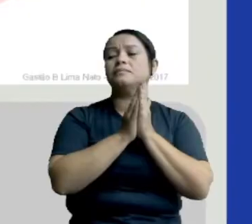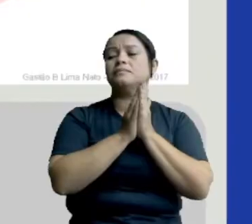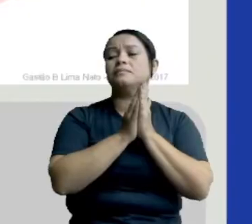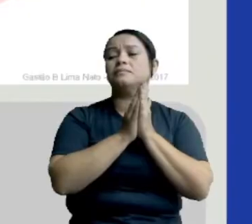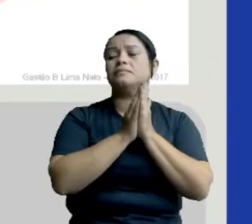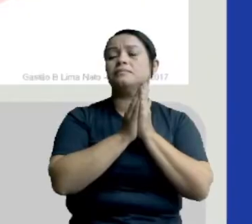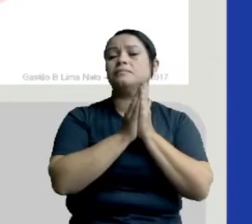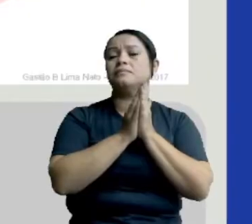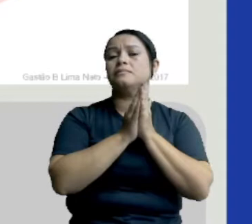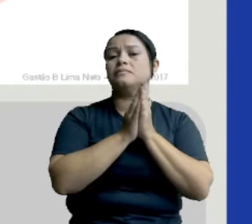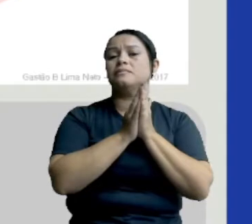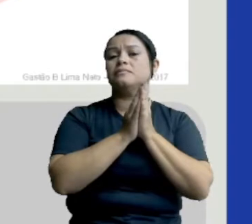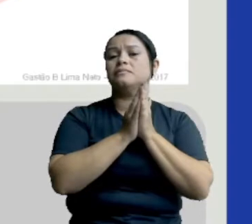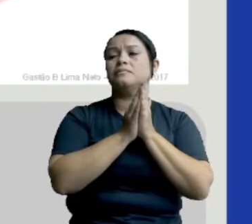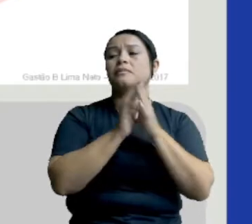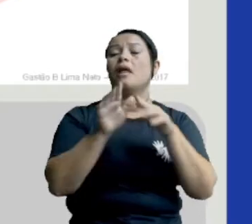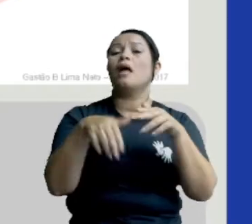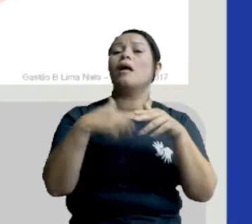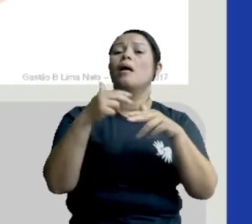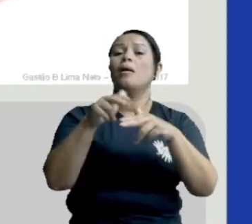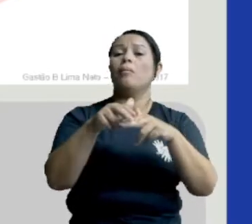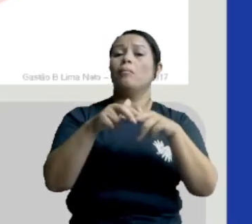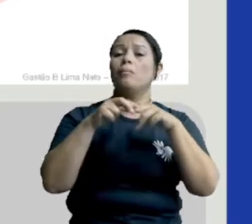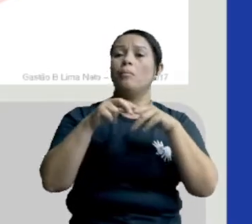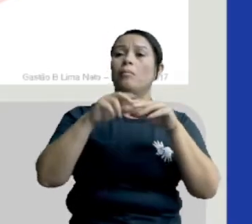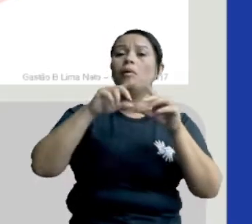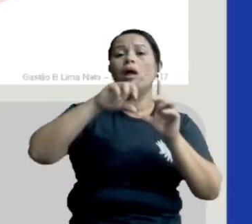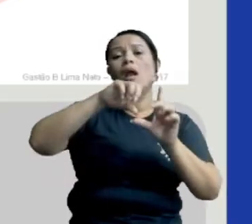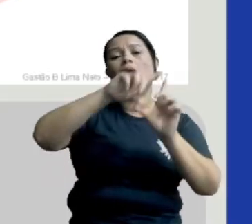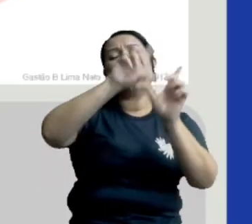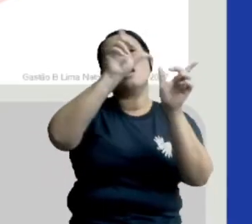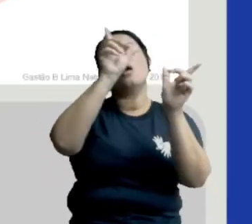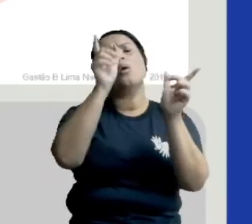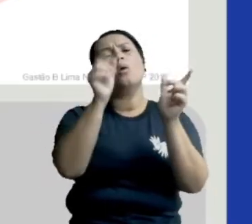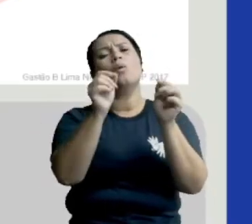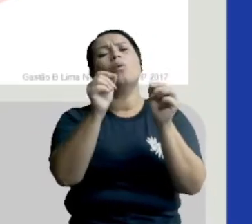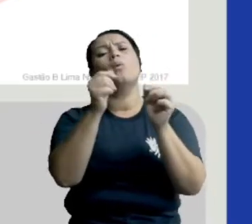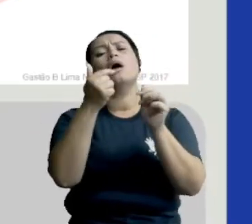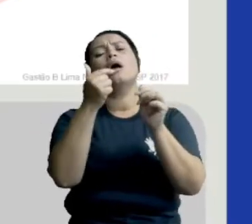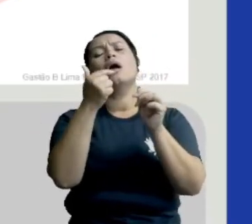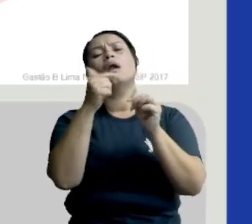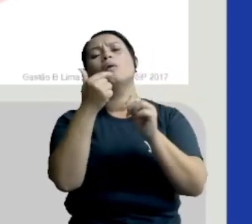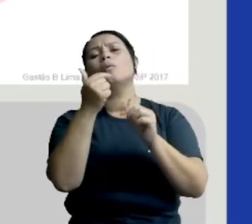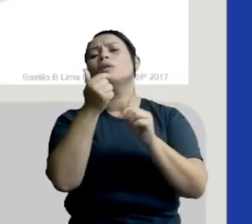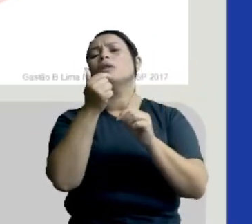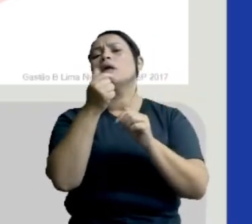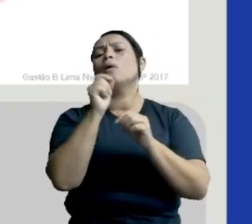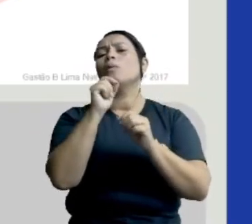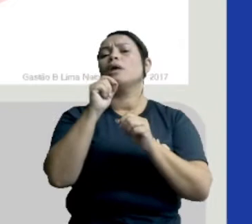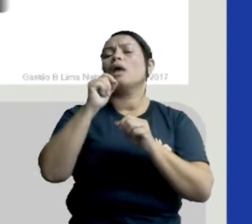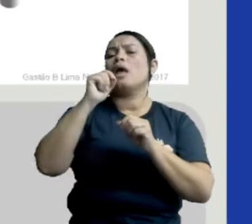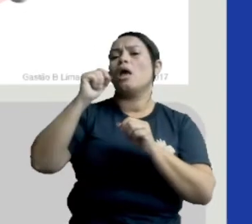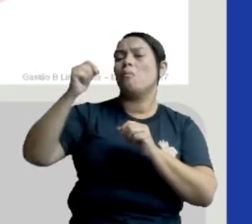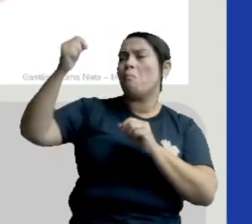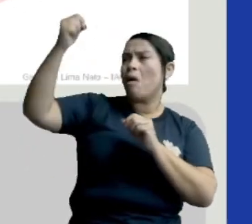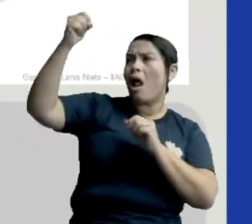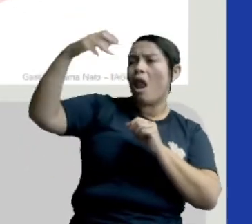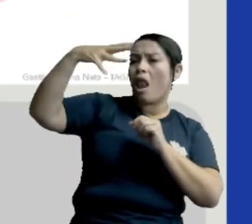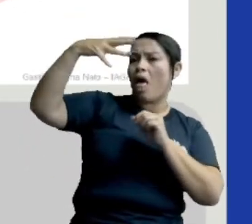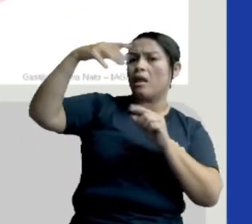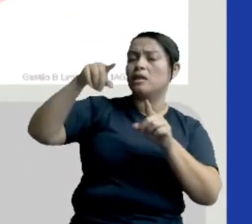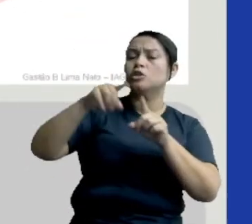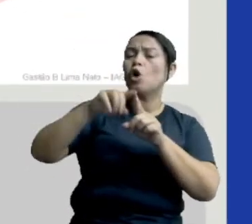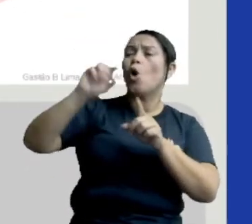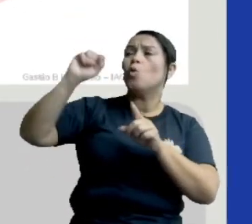Por a Lua não ser um ser luminoso, certo? Ele ser iluminado e o Sol só